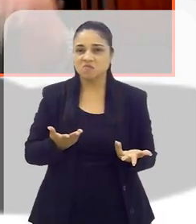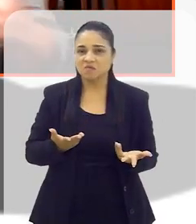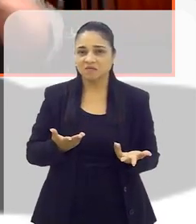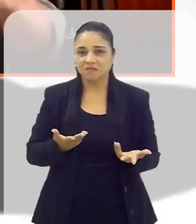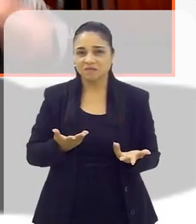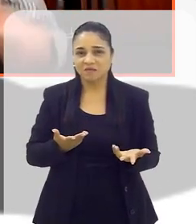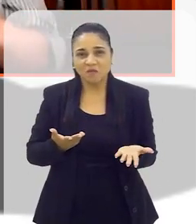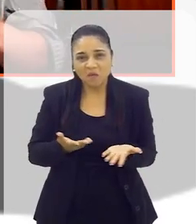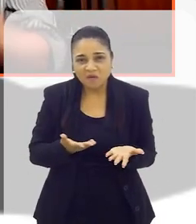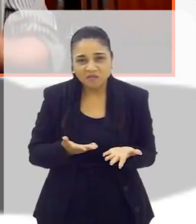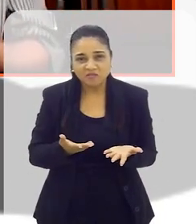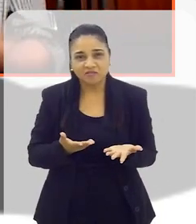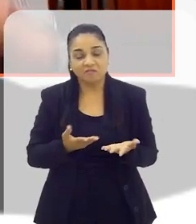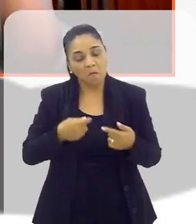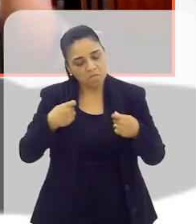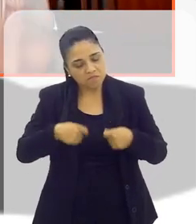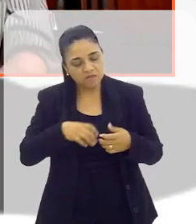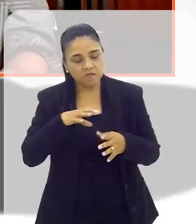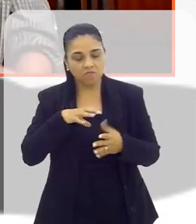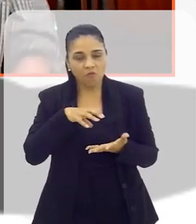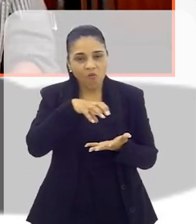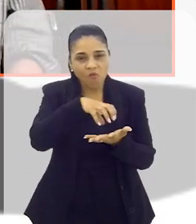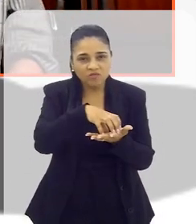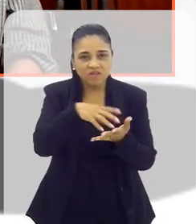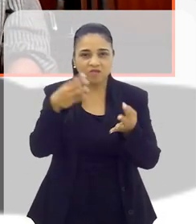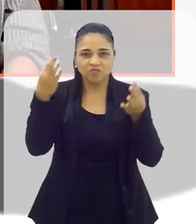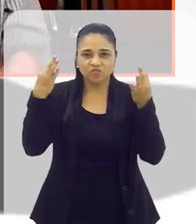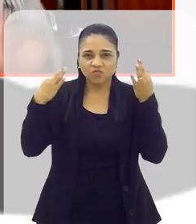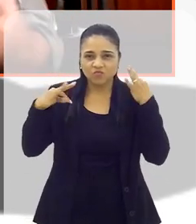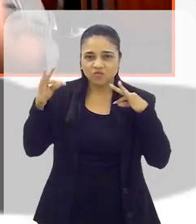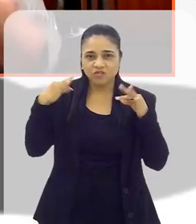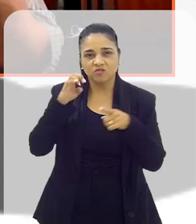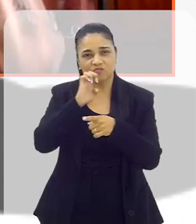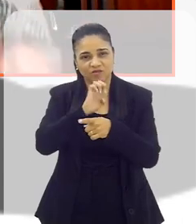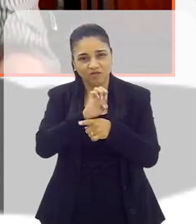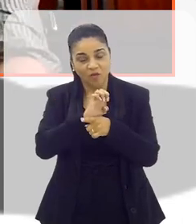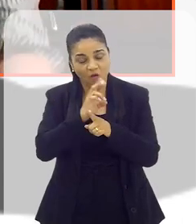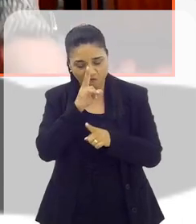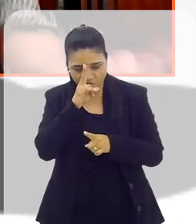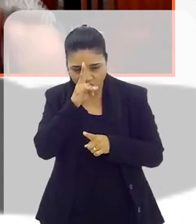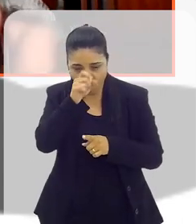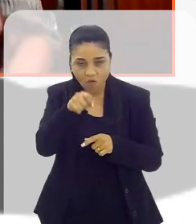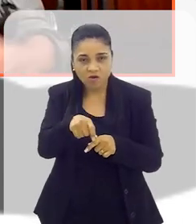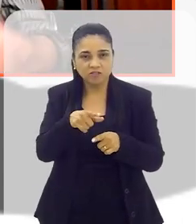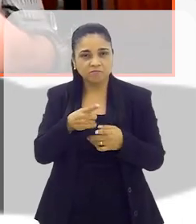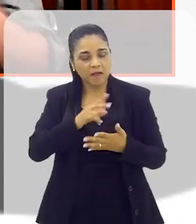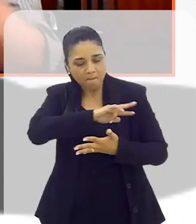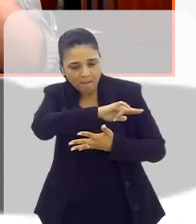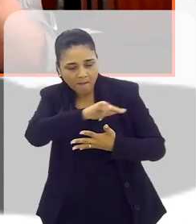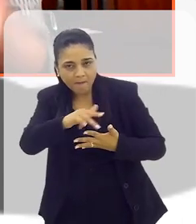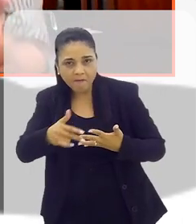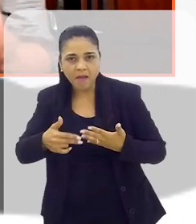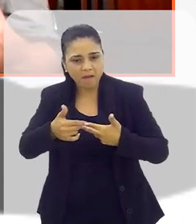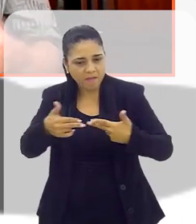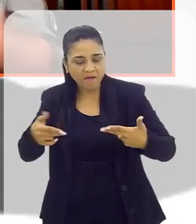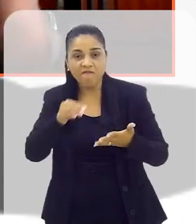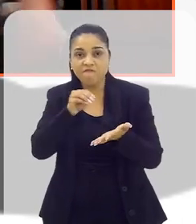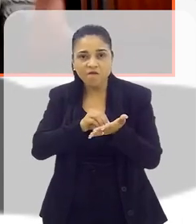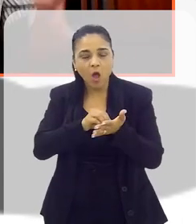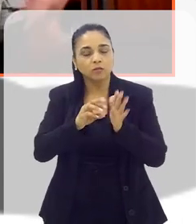lá. Então, a gente precisa desse Conselho mais fortalecido, talvez mais abrangente. Talvez mais plural.